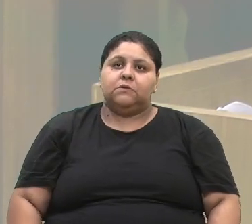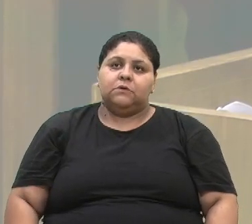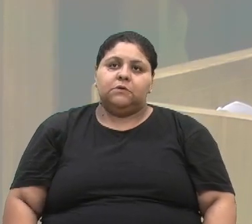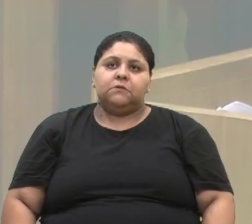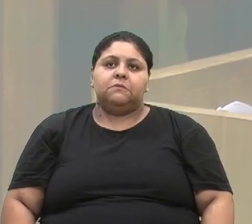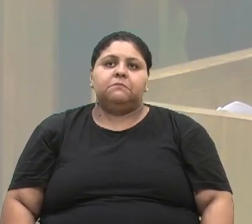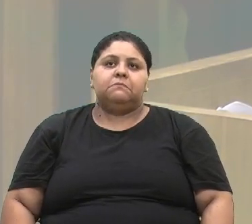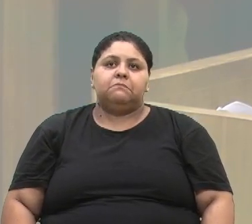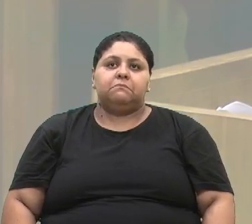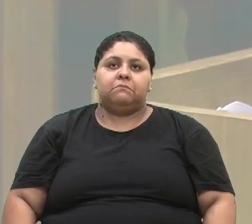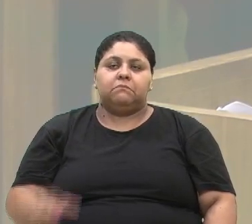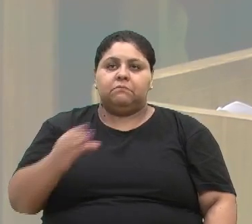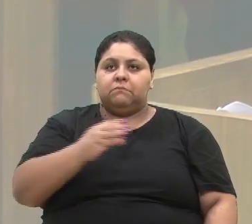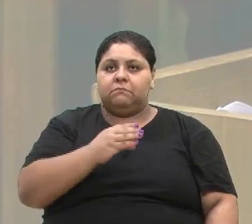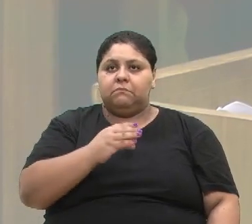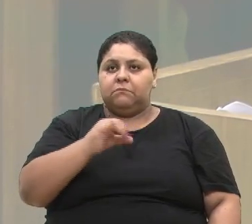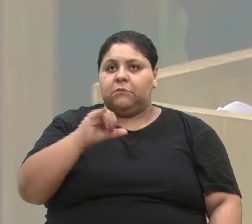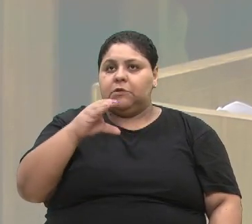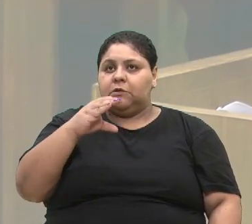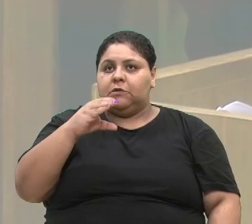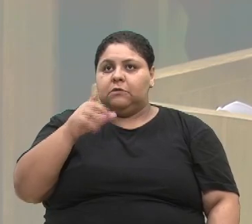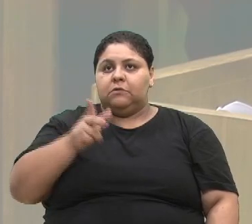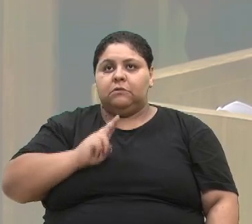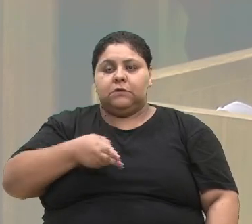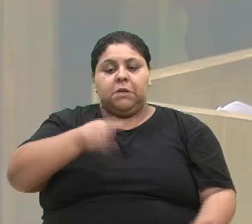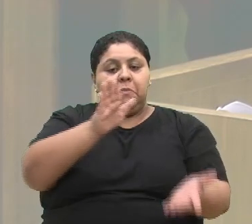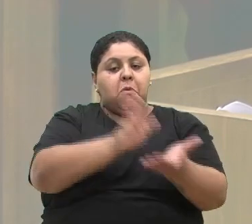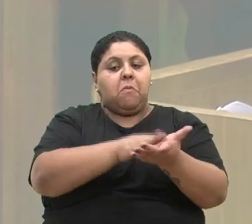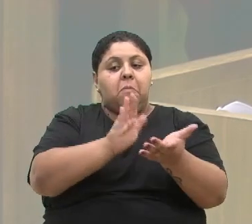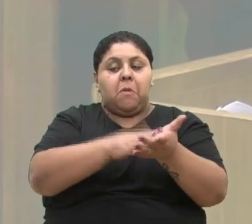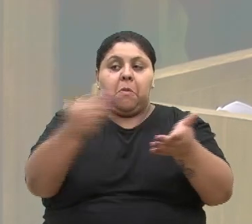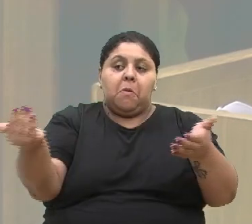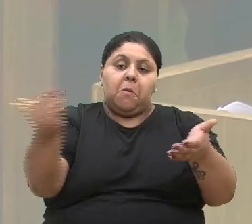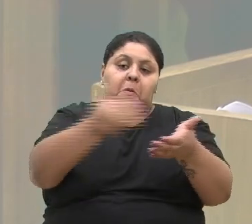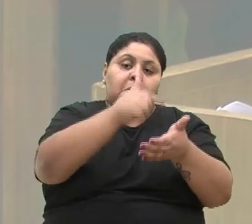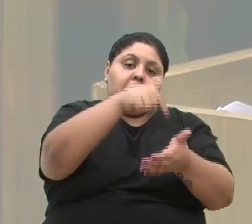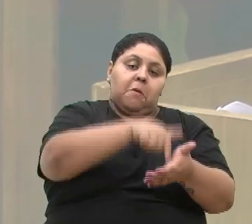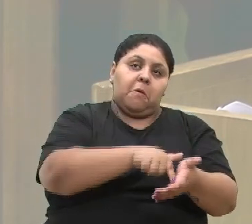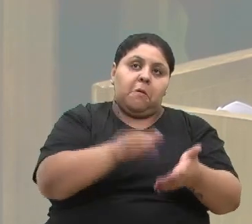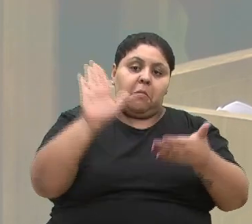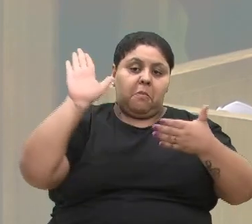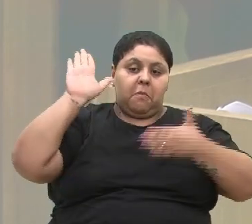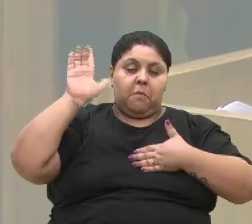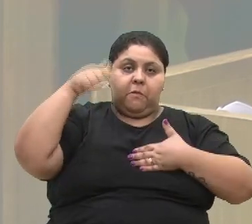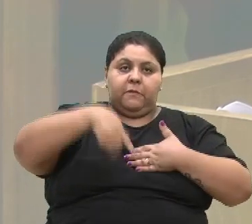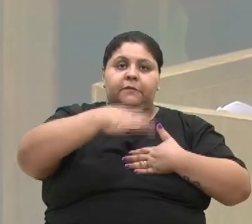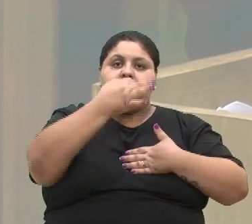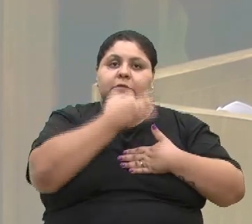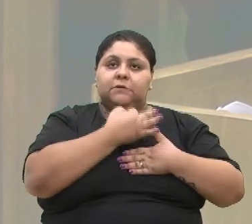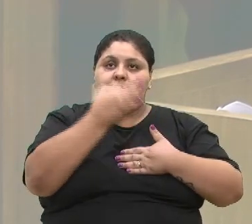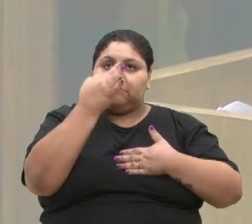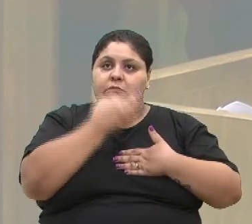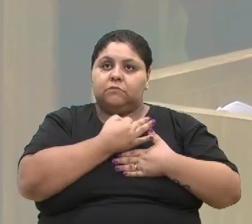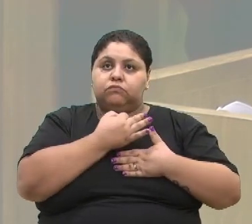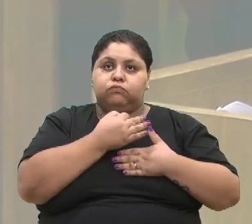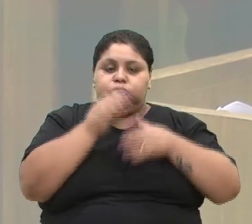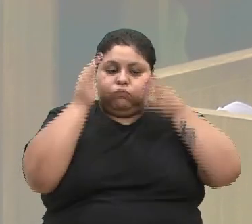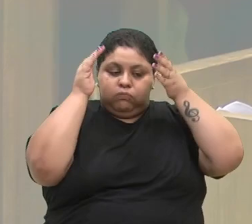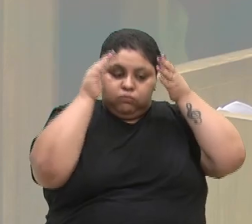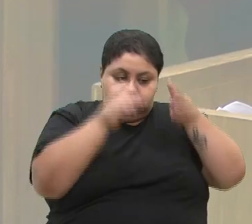Assim que, sempre cobrando a vinda dele, ele se comprometeu a vir a Caxias, centrado,